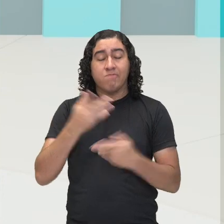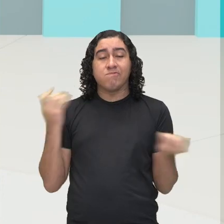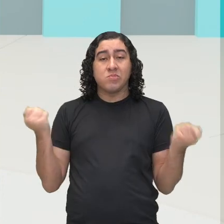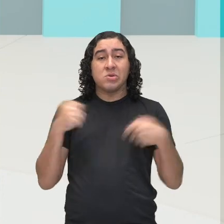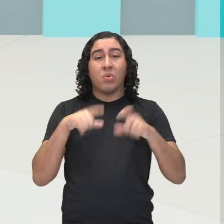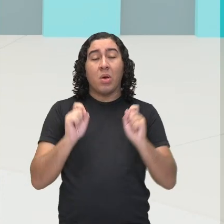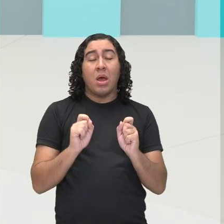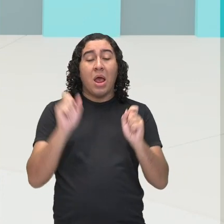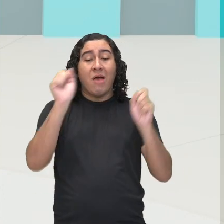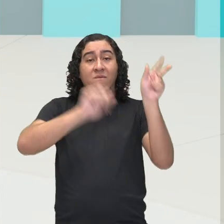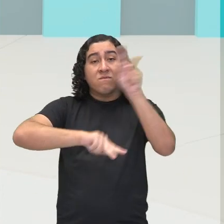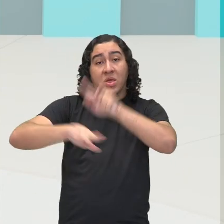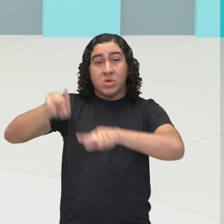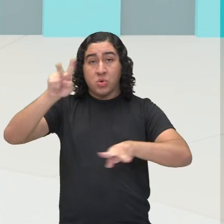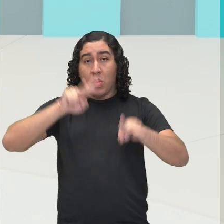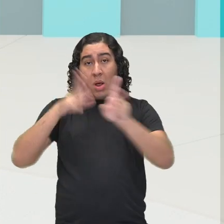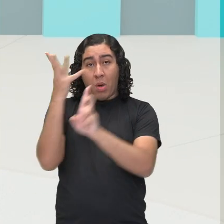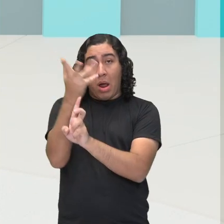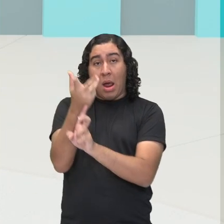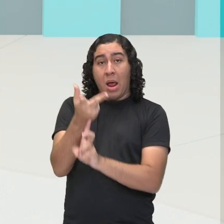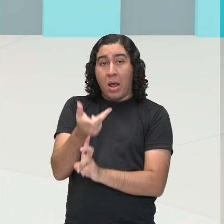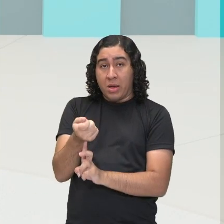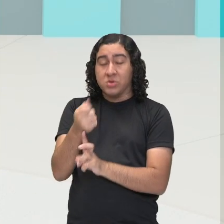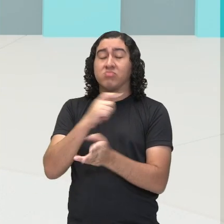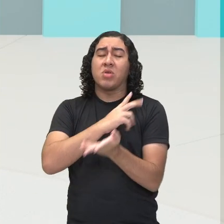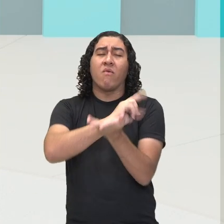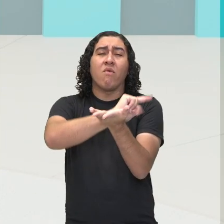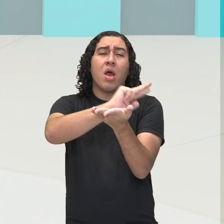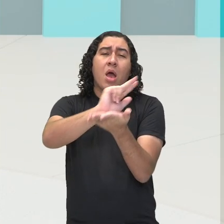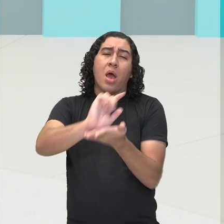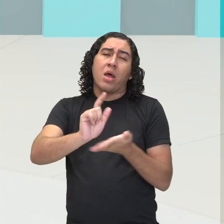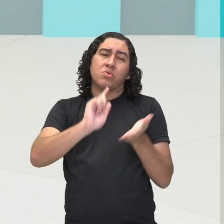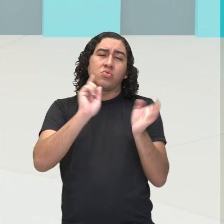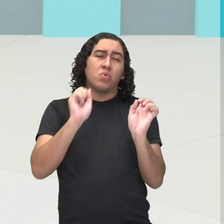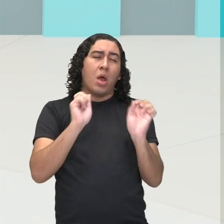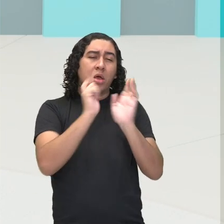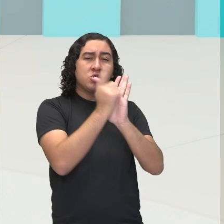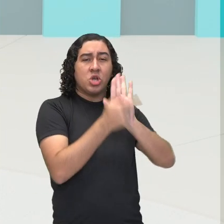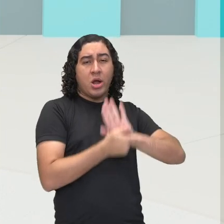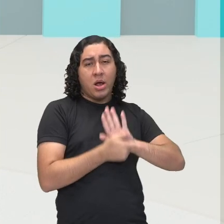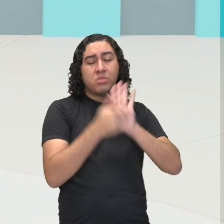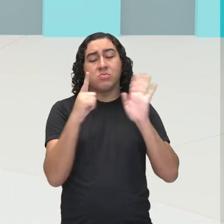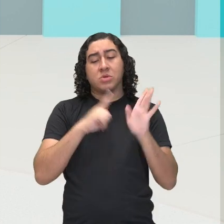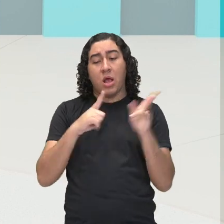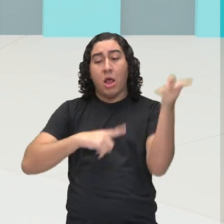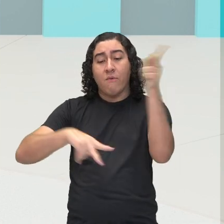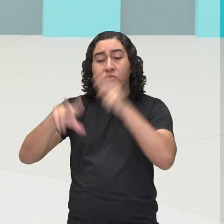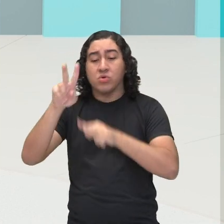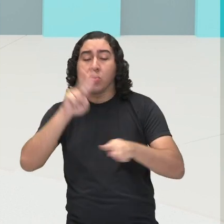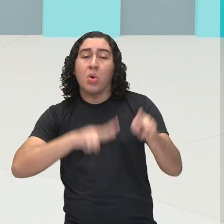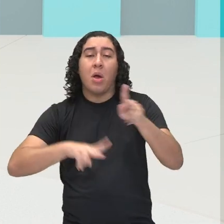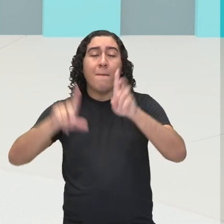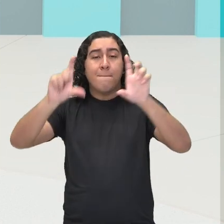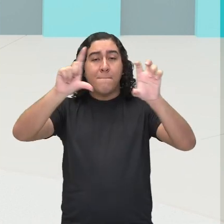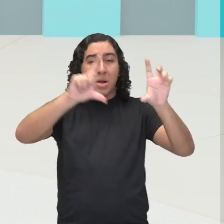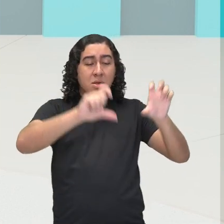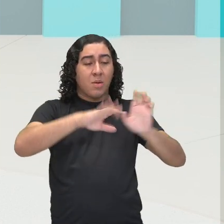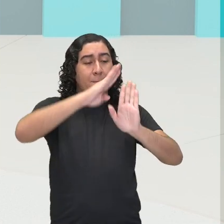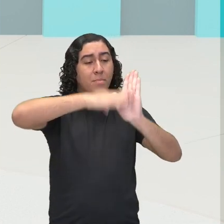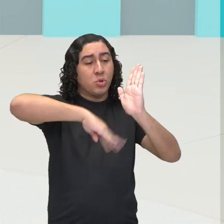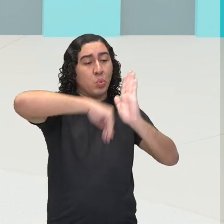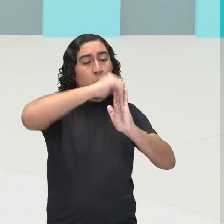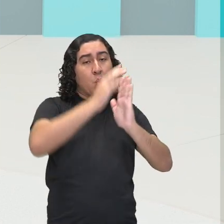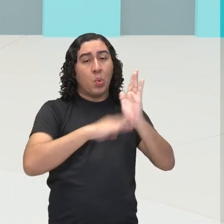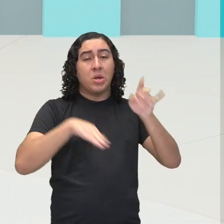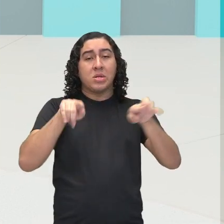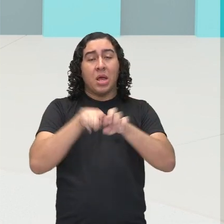artes visuais. Então, vários gêneros de artes visuais e também de pintura.